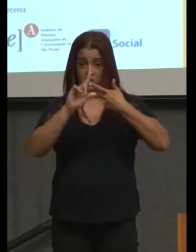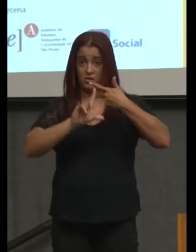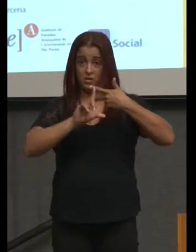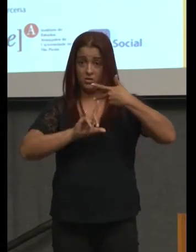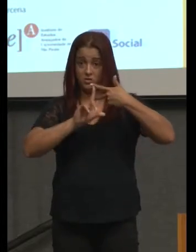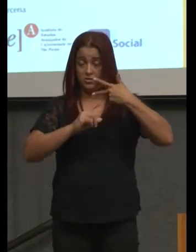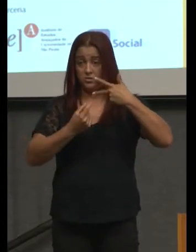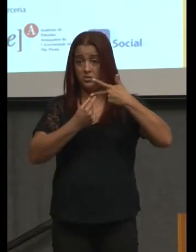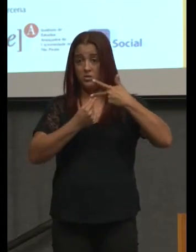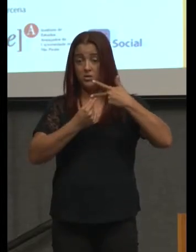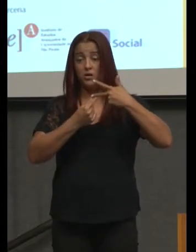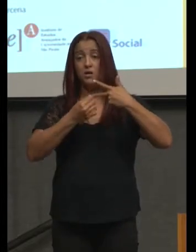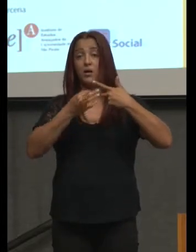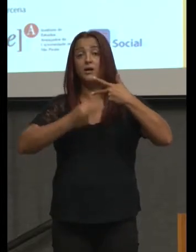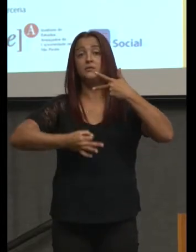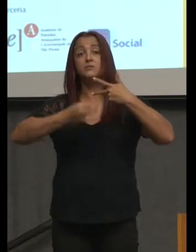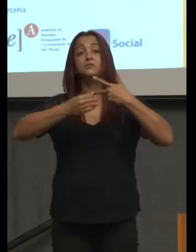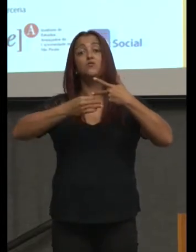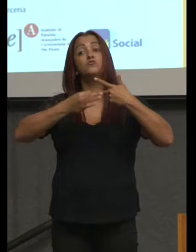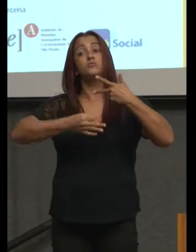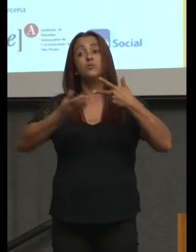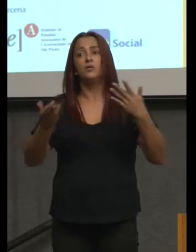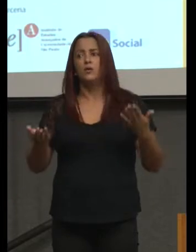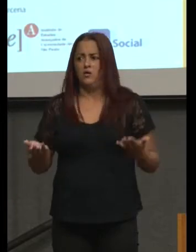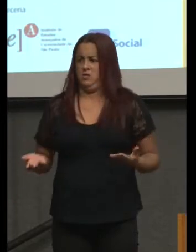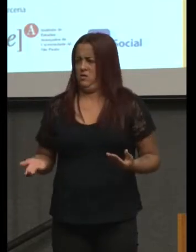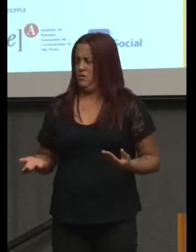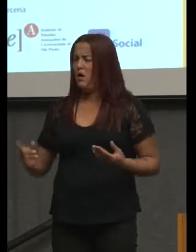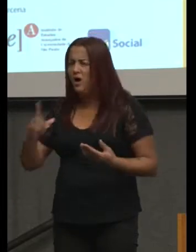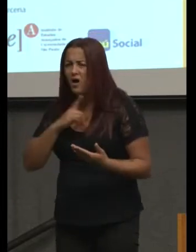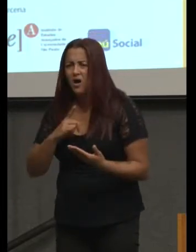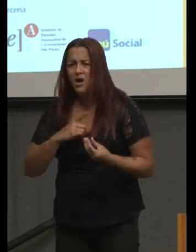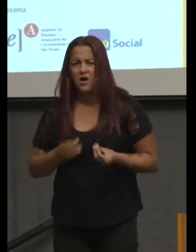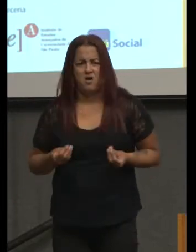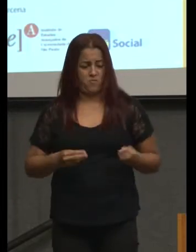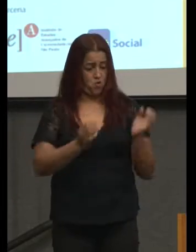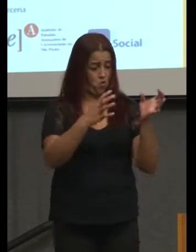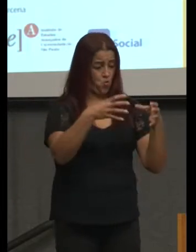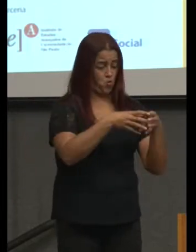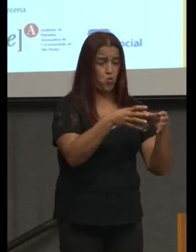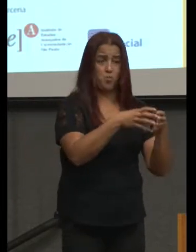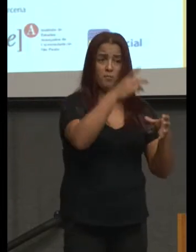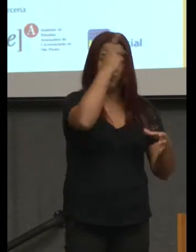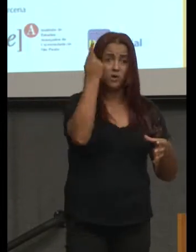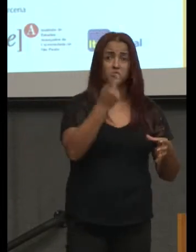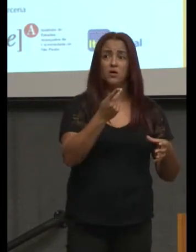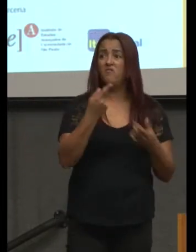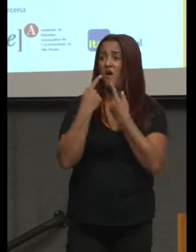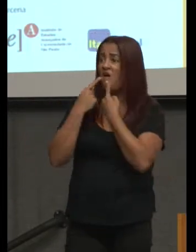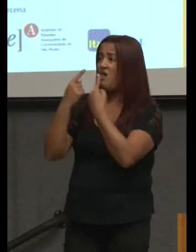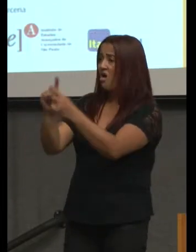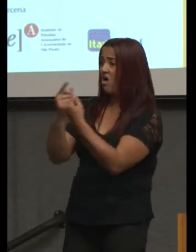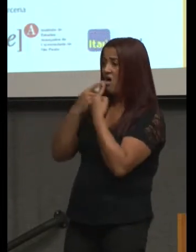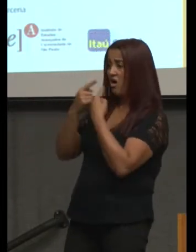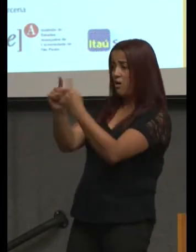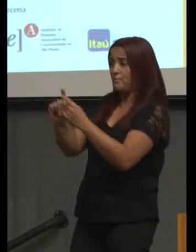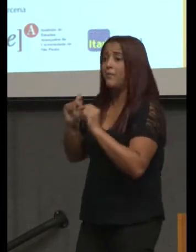miliciano. E aquele conjunto de pessoas relativamente desesperadas vai queixar para quem?